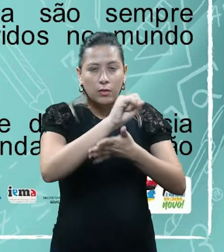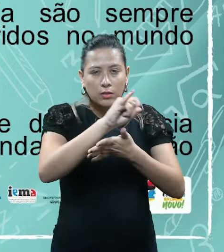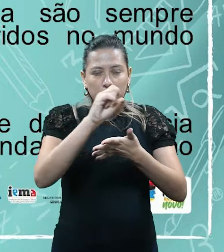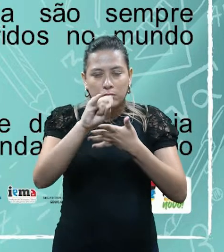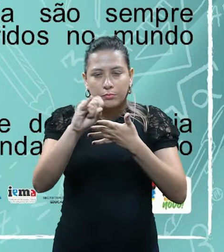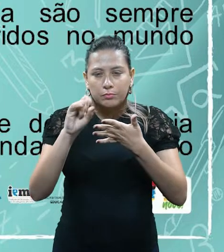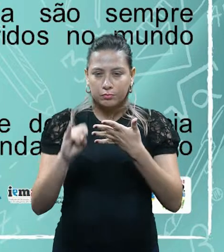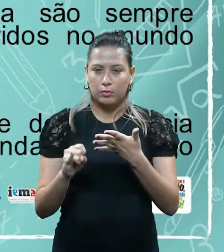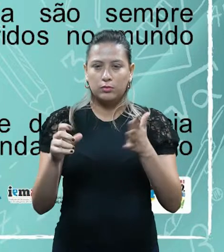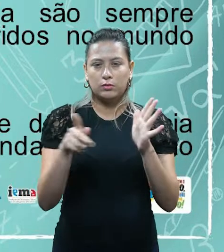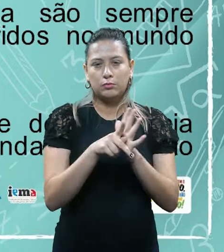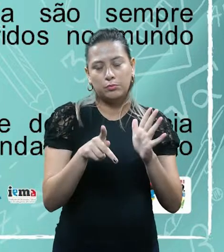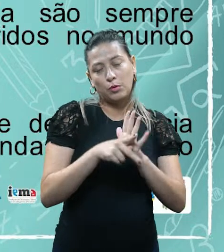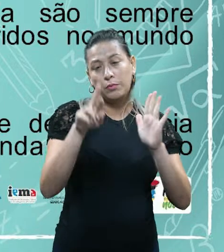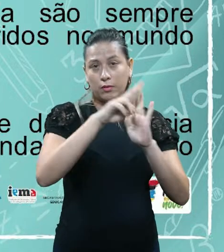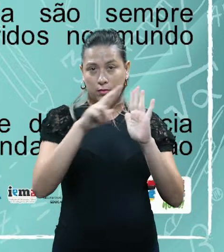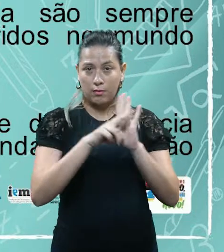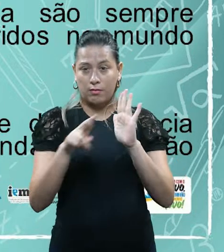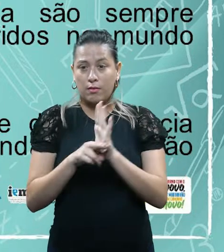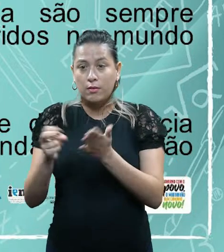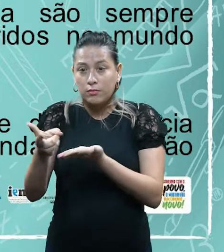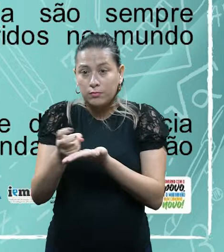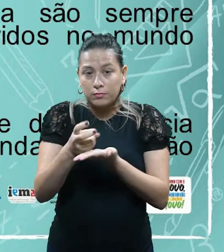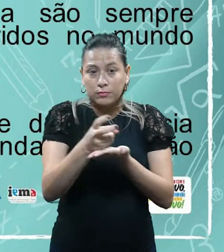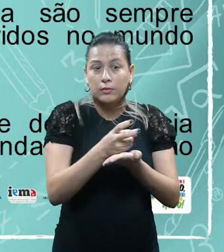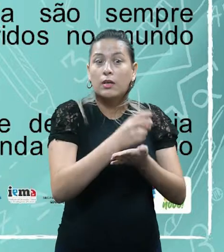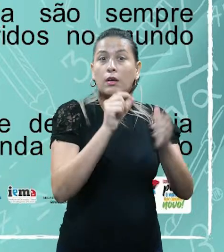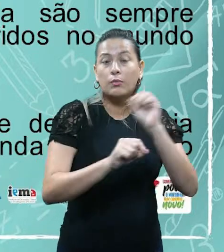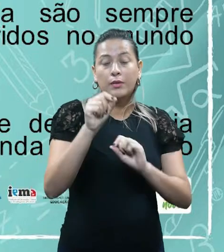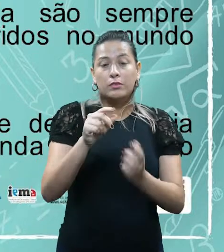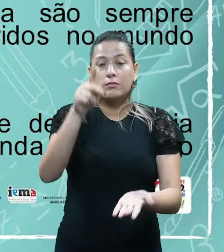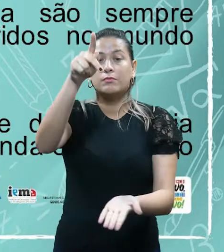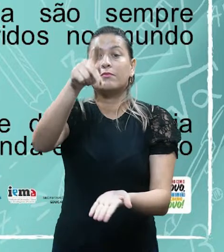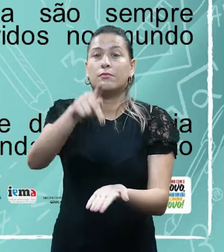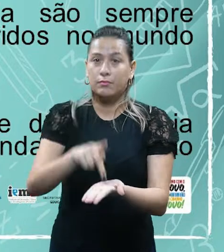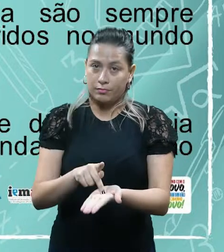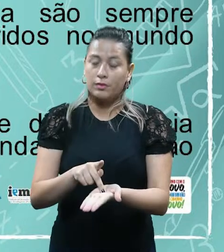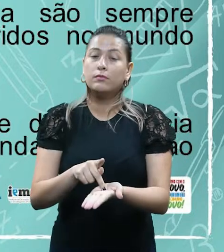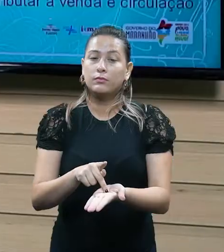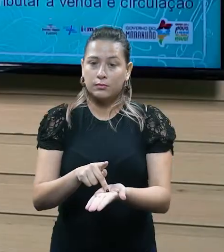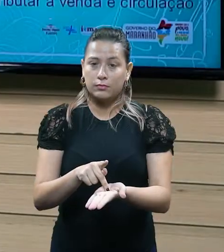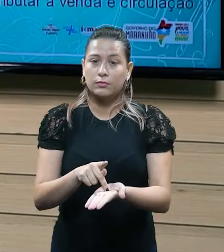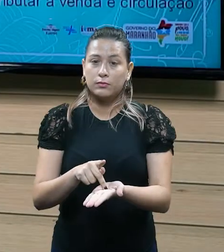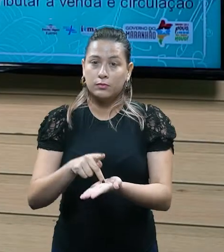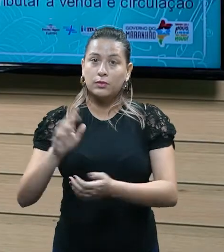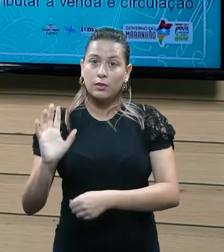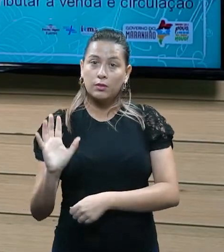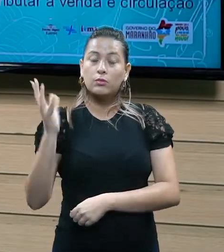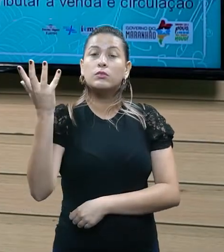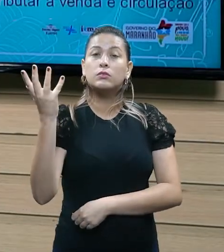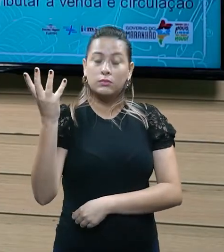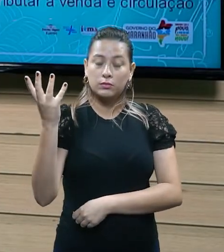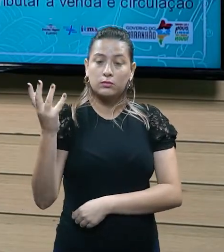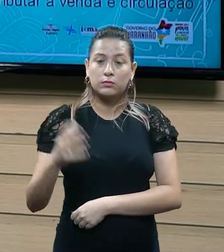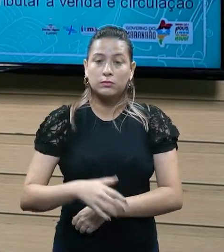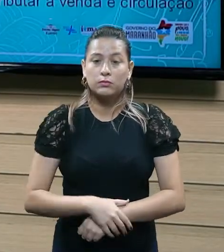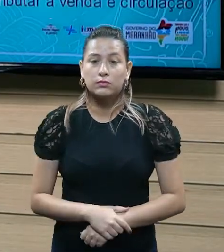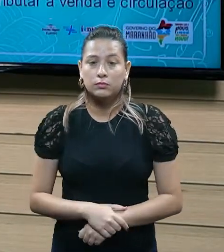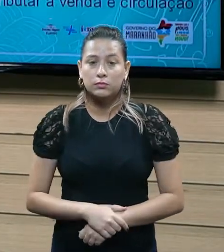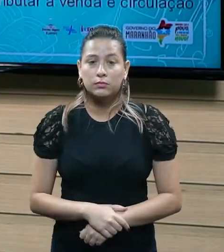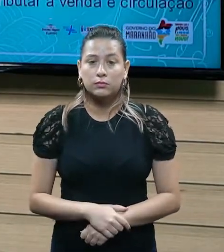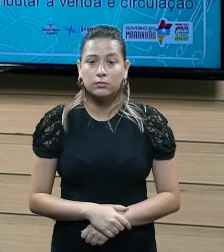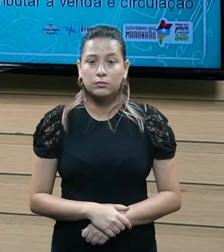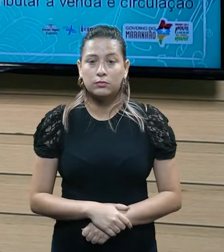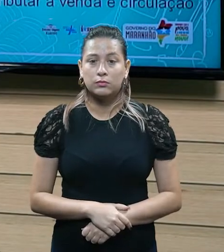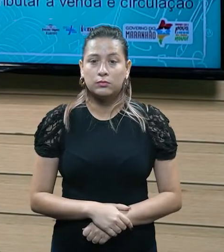tributária são sempre constituídas por fatos lícitos. Fatos lícitos. Então, não, de